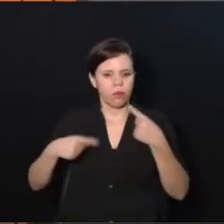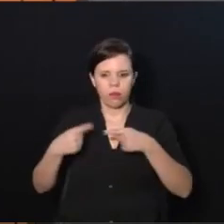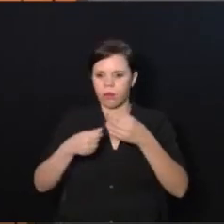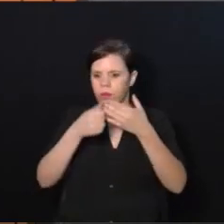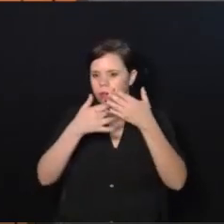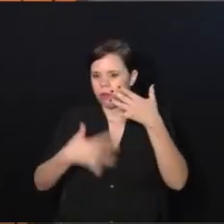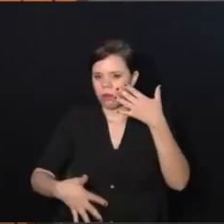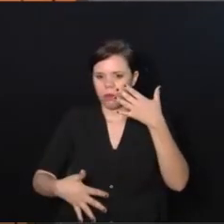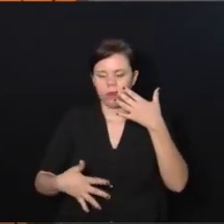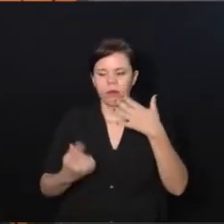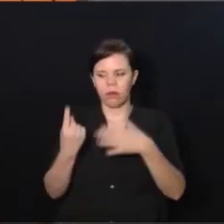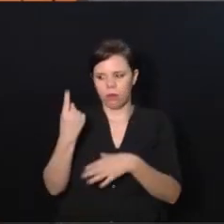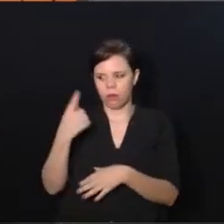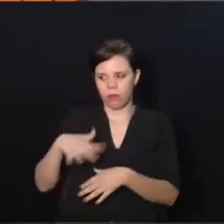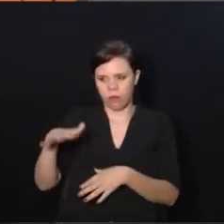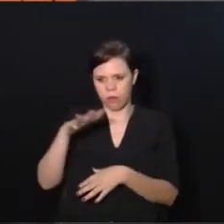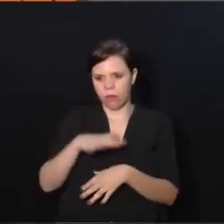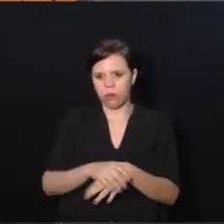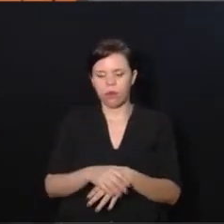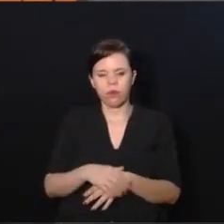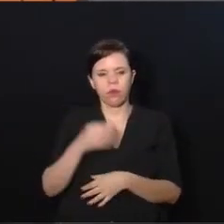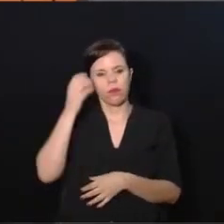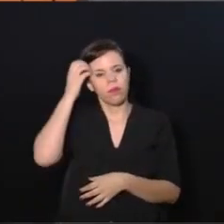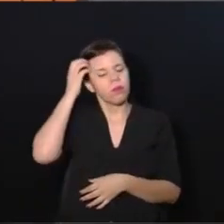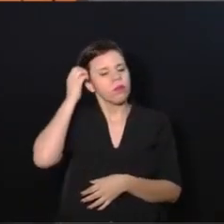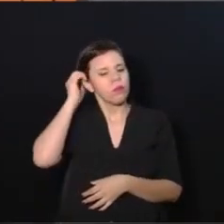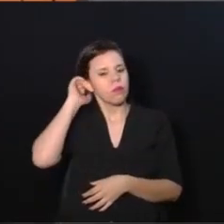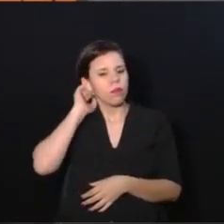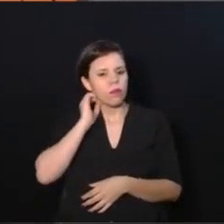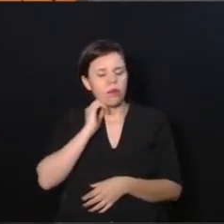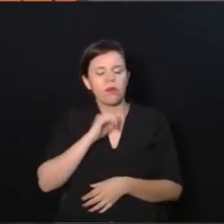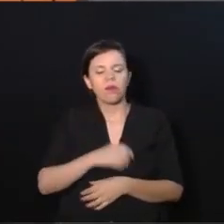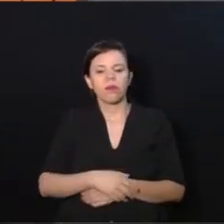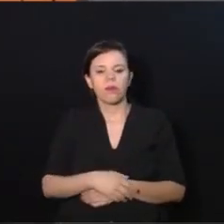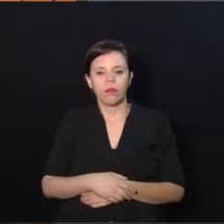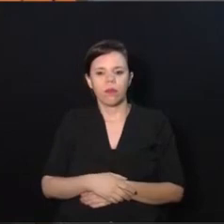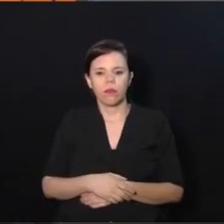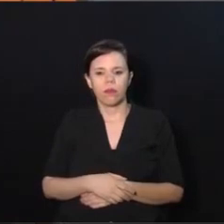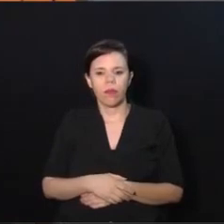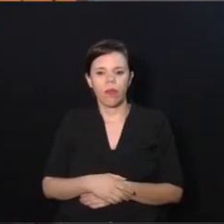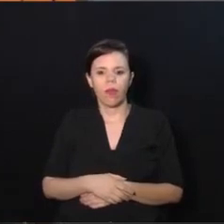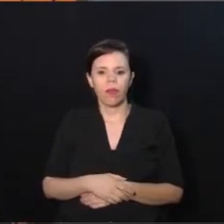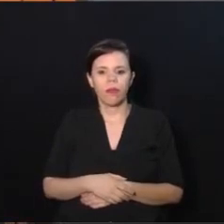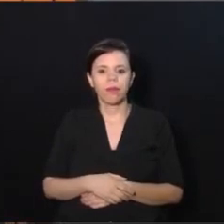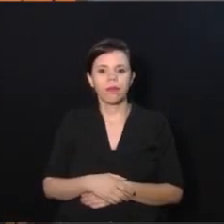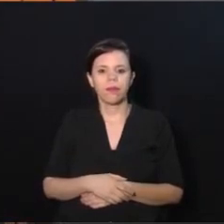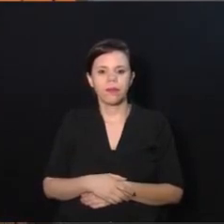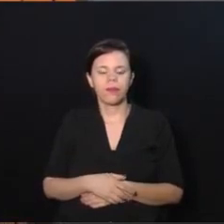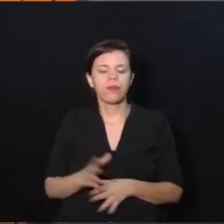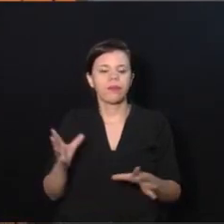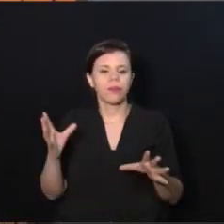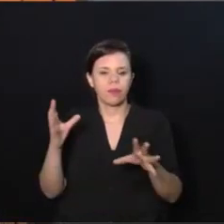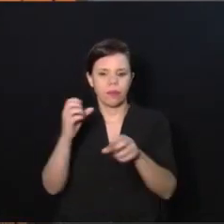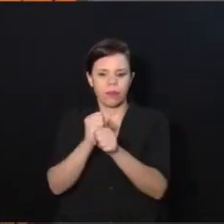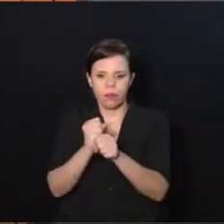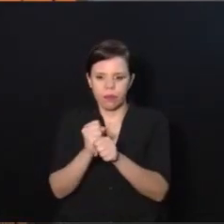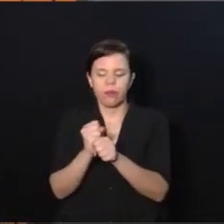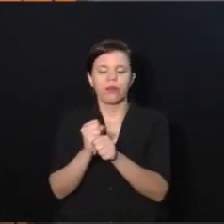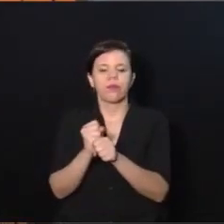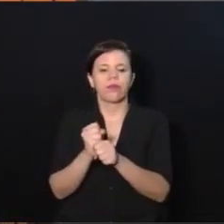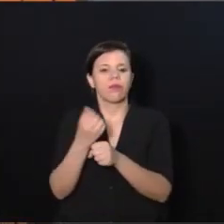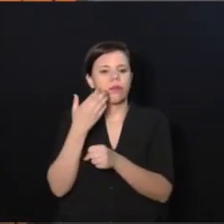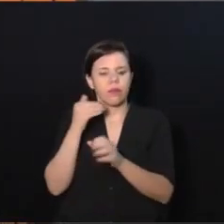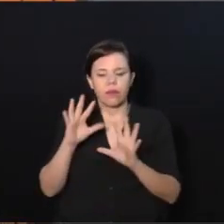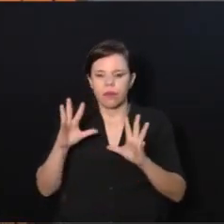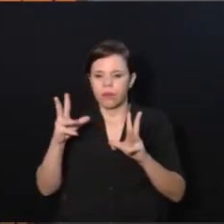apenas em uma área. Eu vou falar uma linha que acaba sendo comum e servindo para